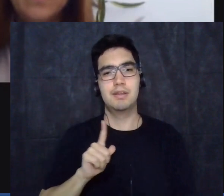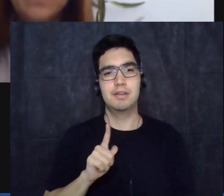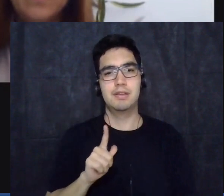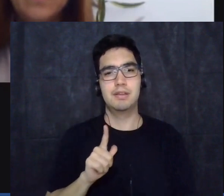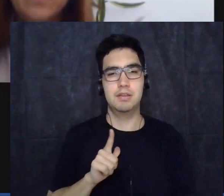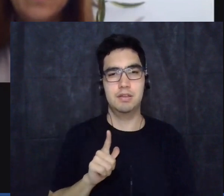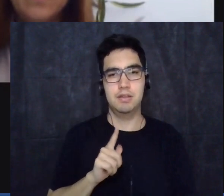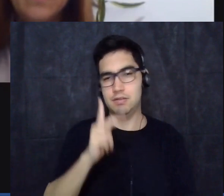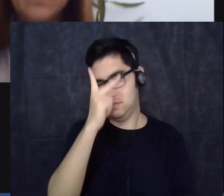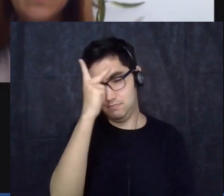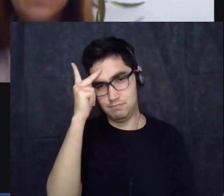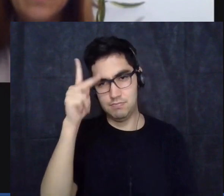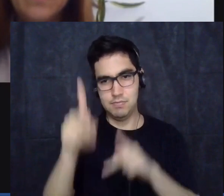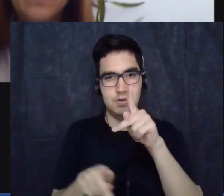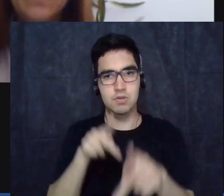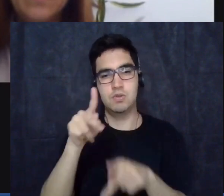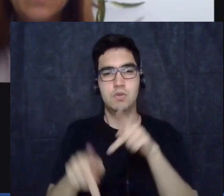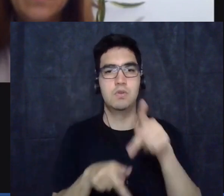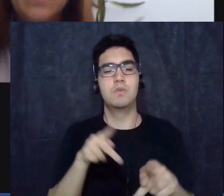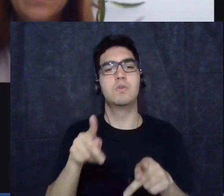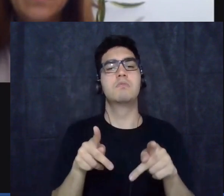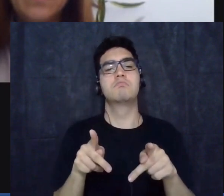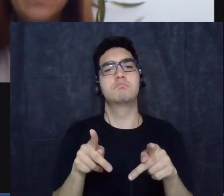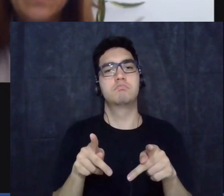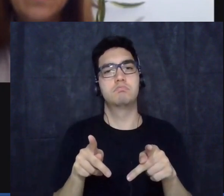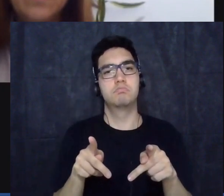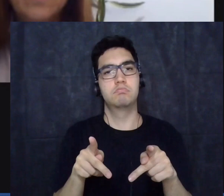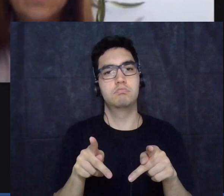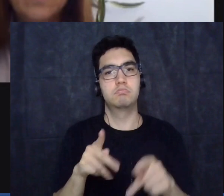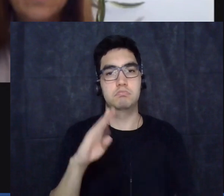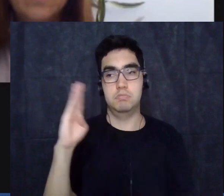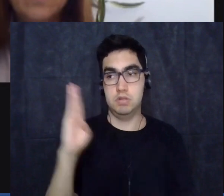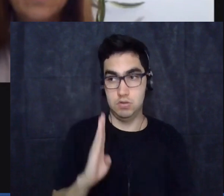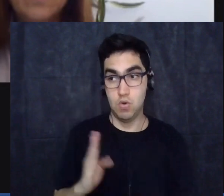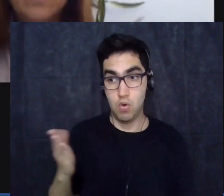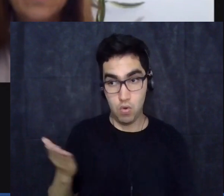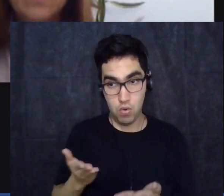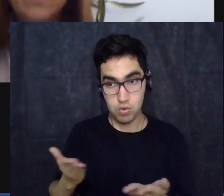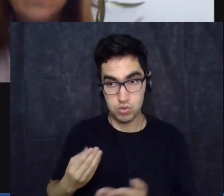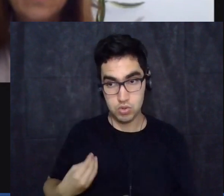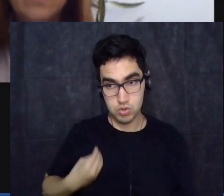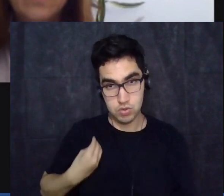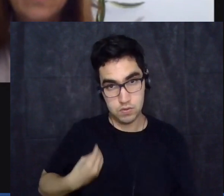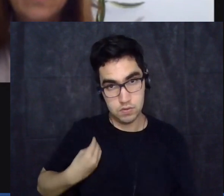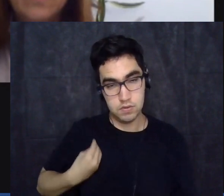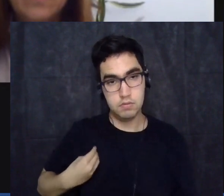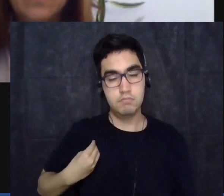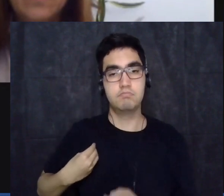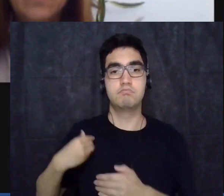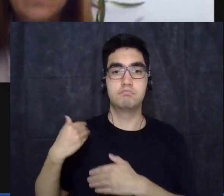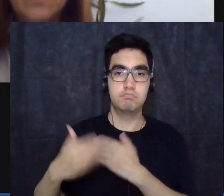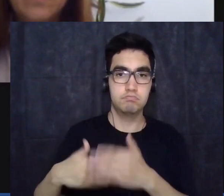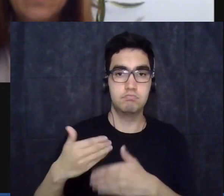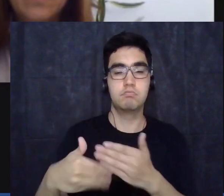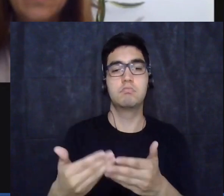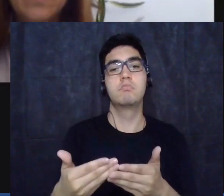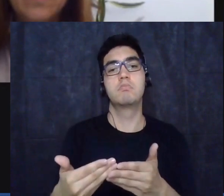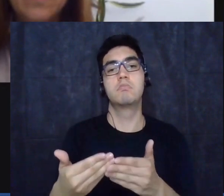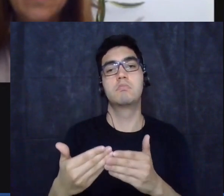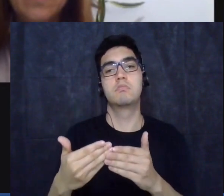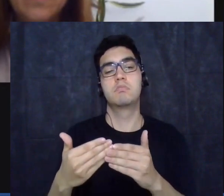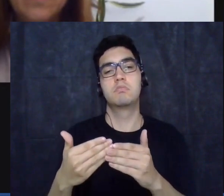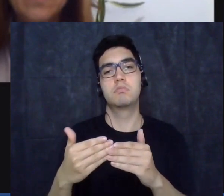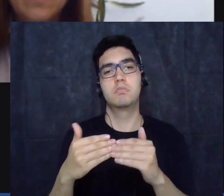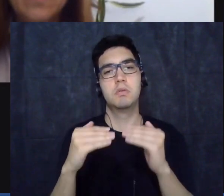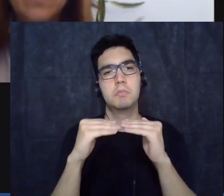da população brasileira que hoje voltou a viver abaixo do mínimo